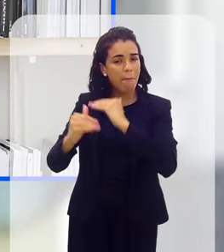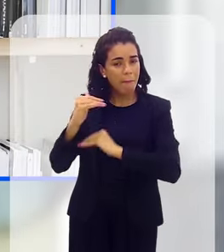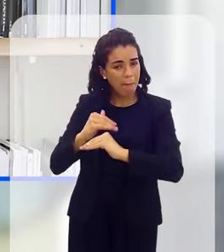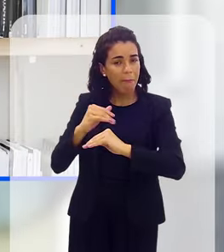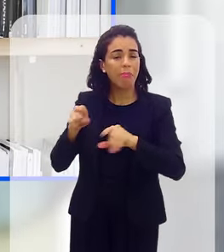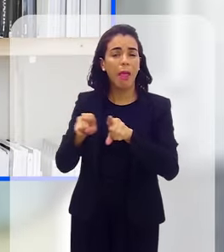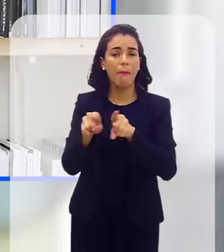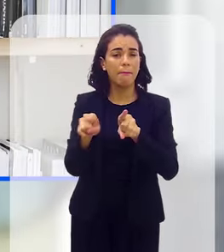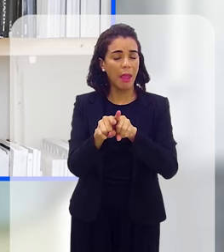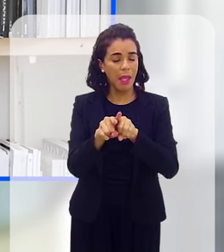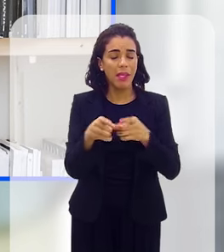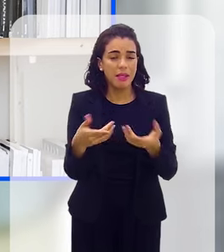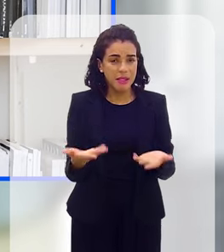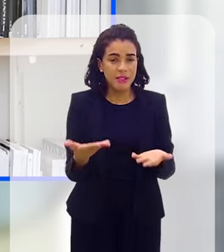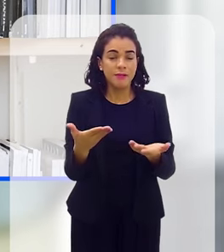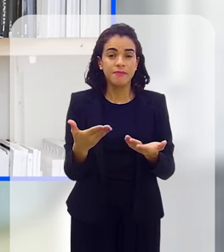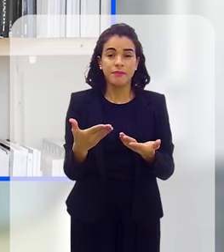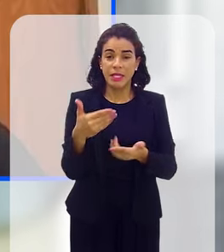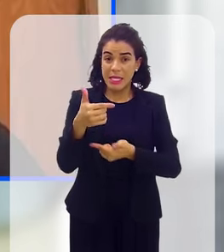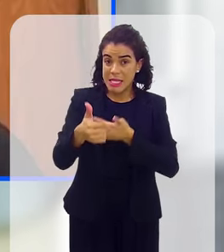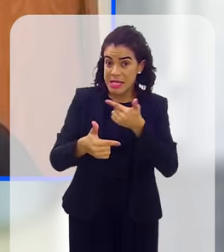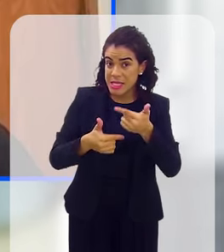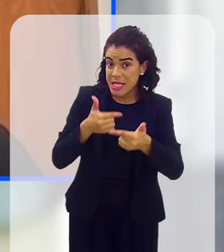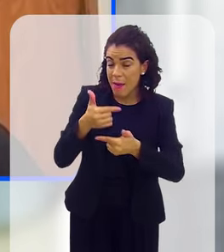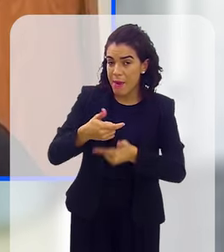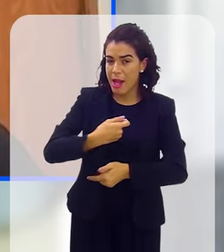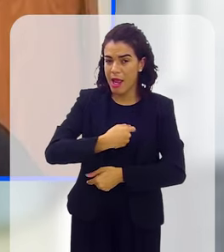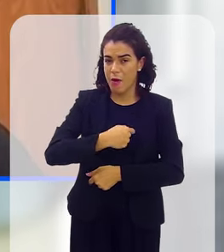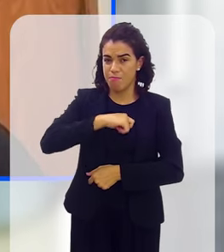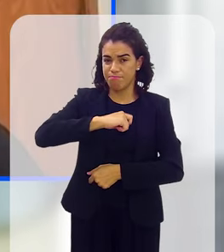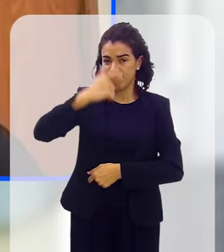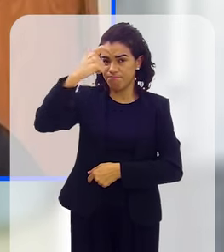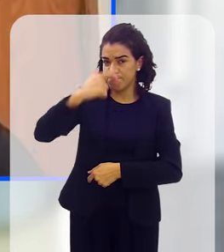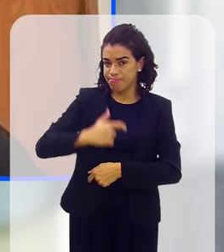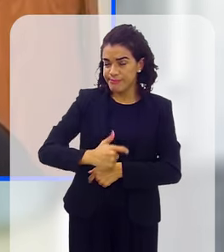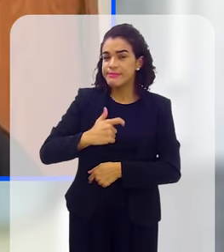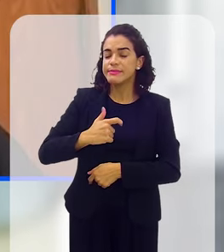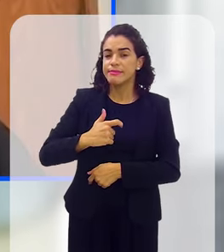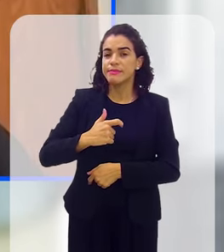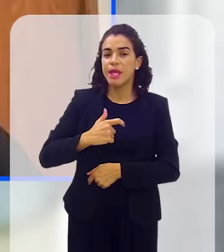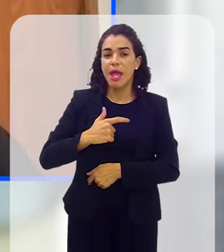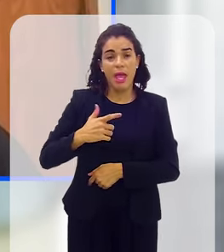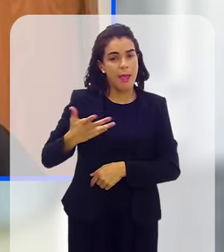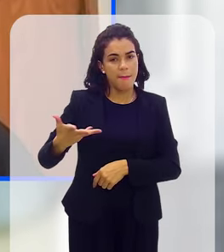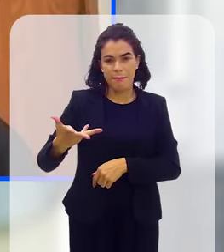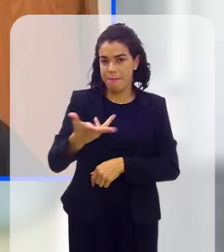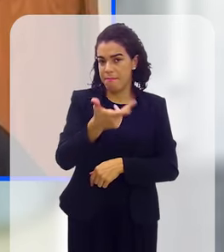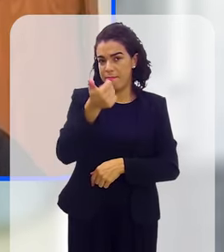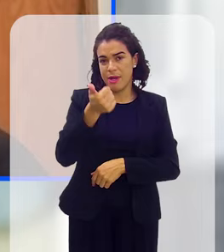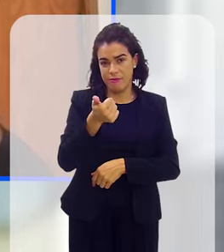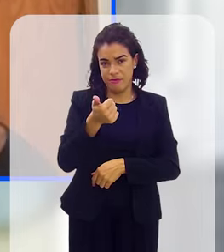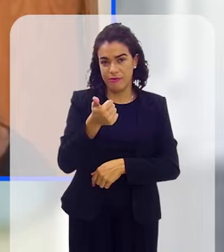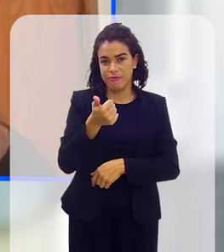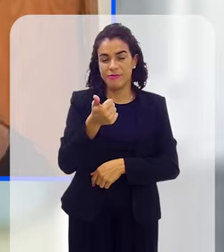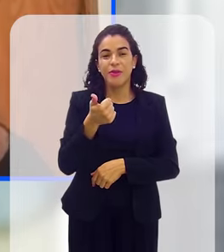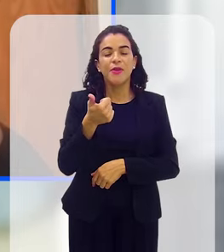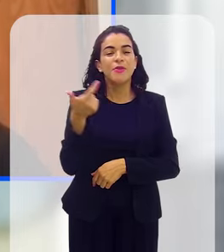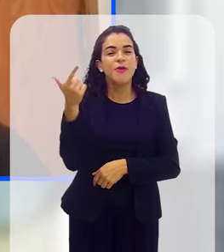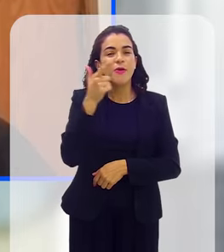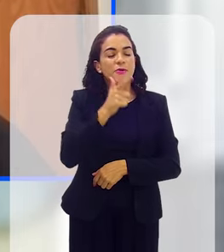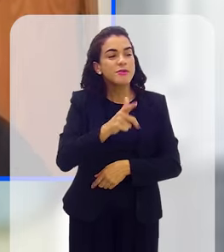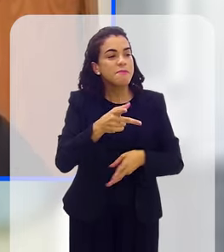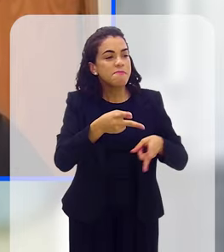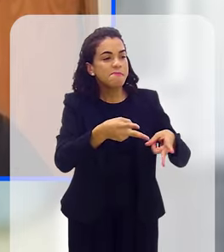e ficar à frente disso, eu digo que é uma forma maravilhosa de você conseguir